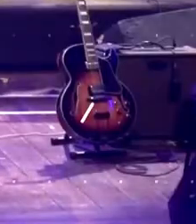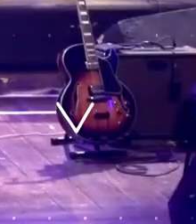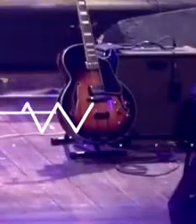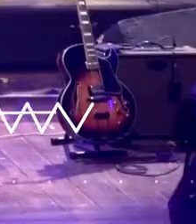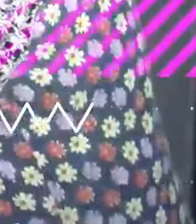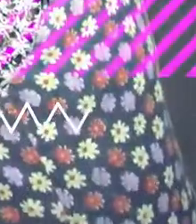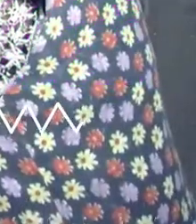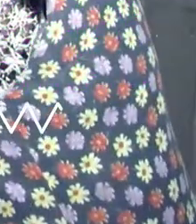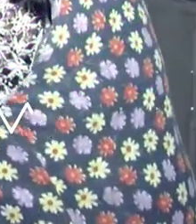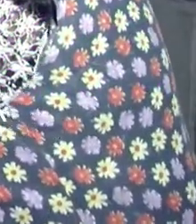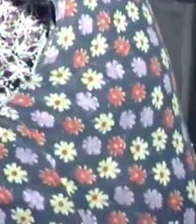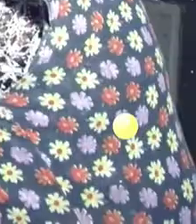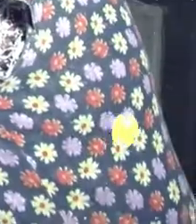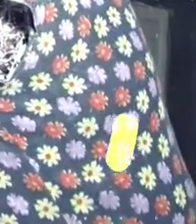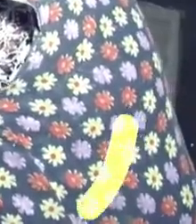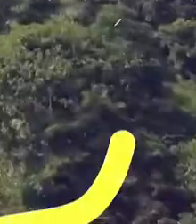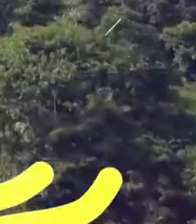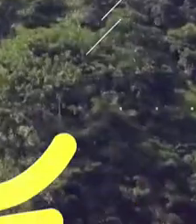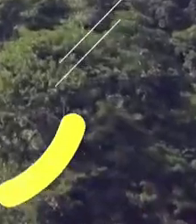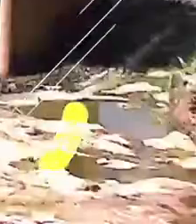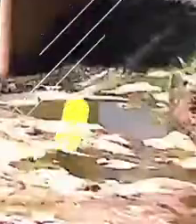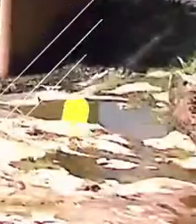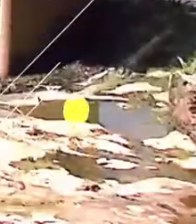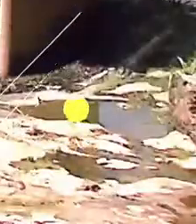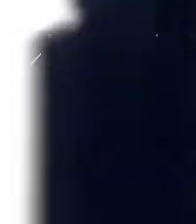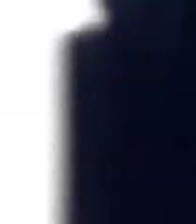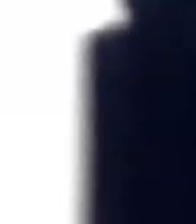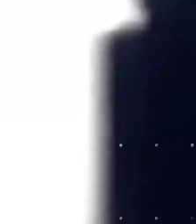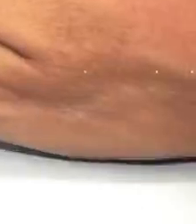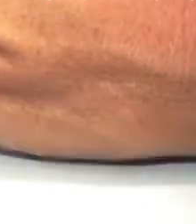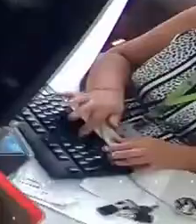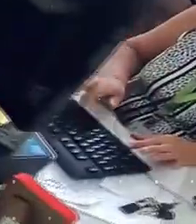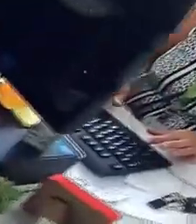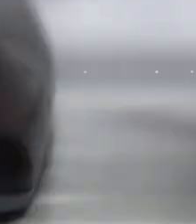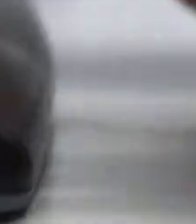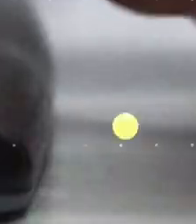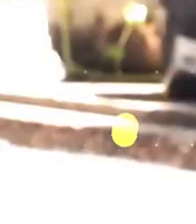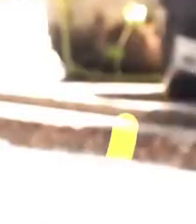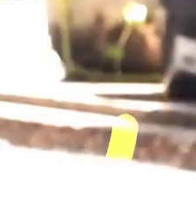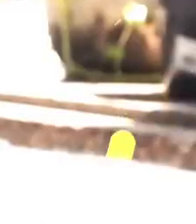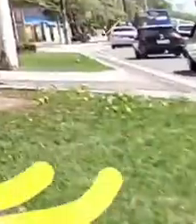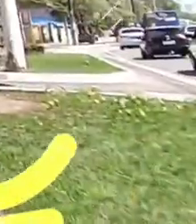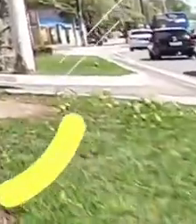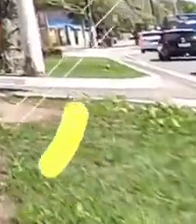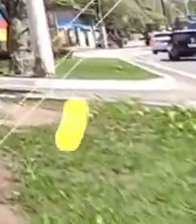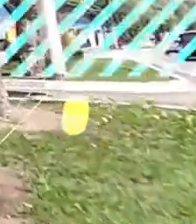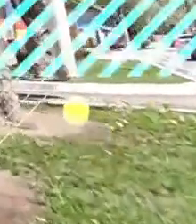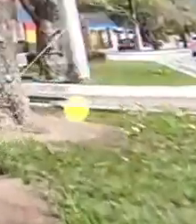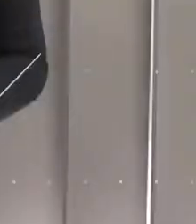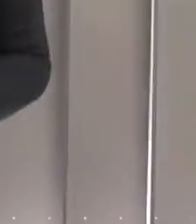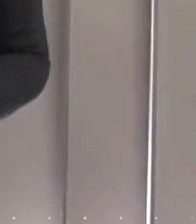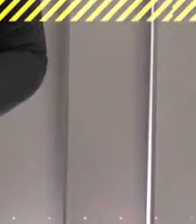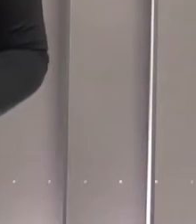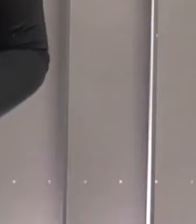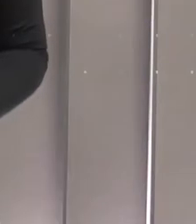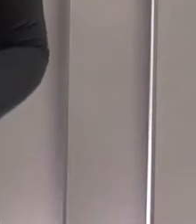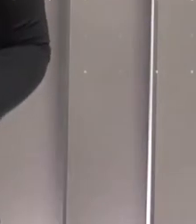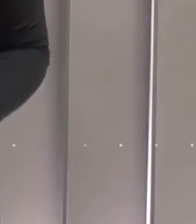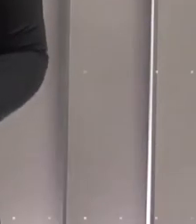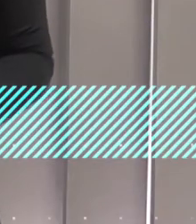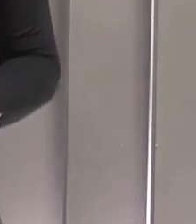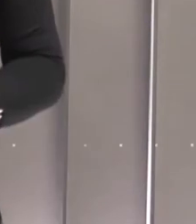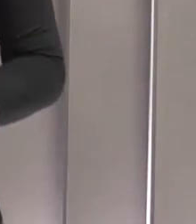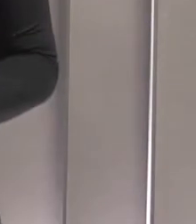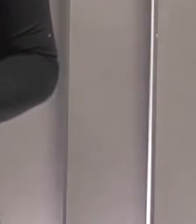sergifana têm espaço cativo em nossa programação. O compromisso com você começa cedo. De segunda a